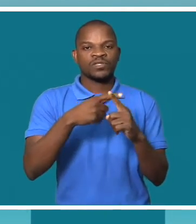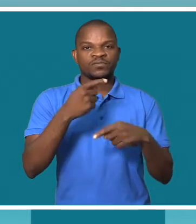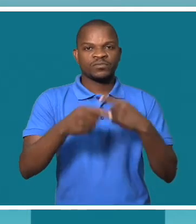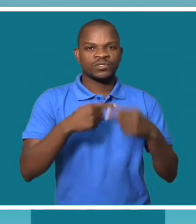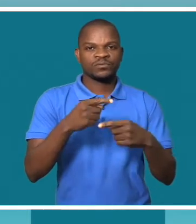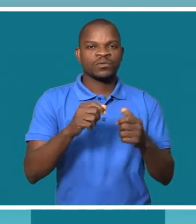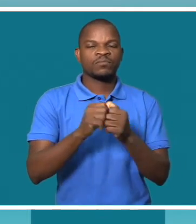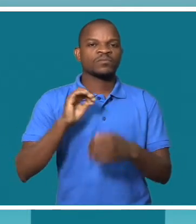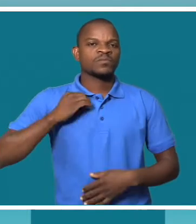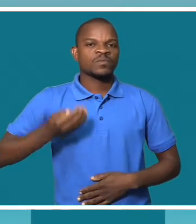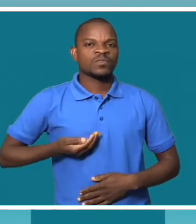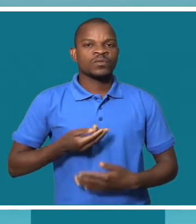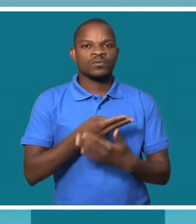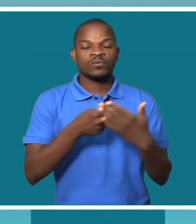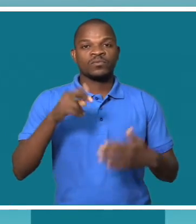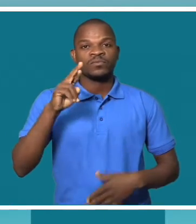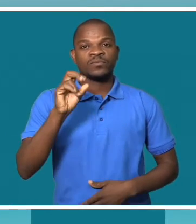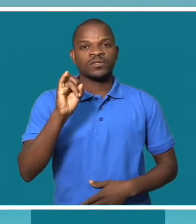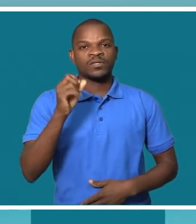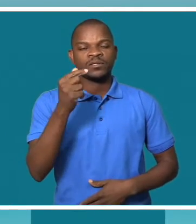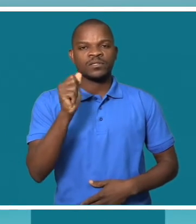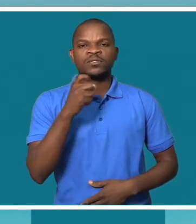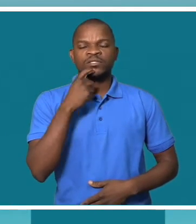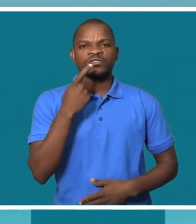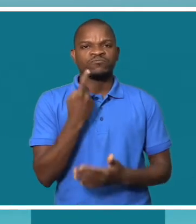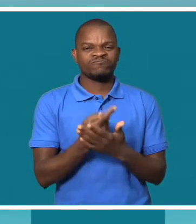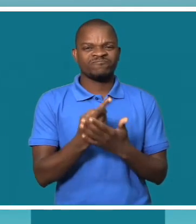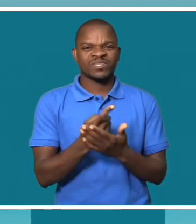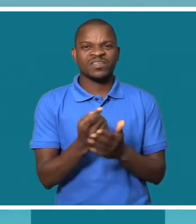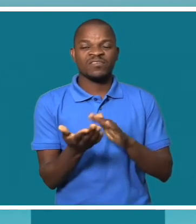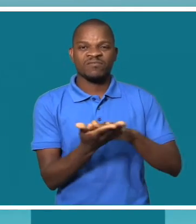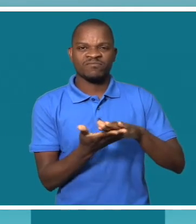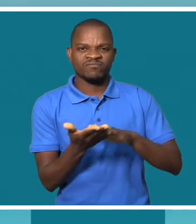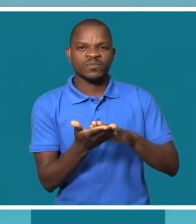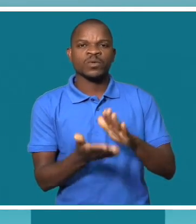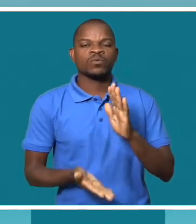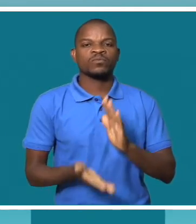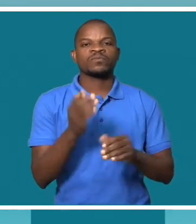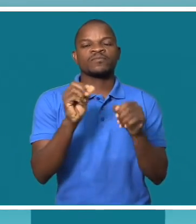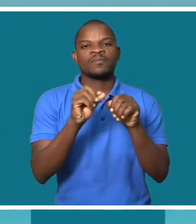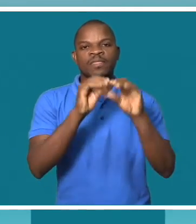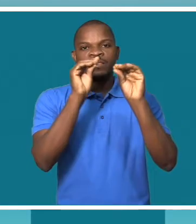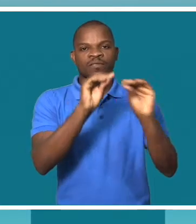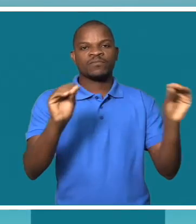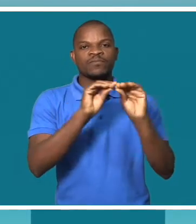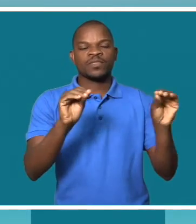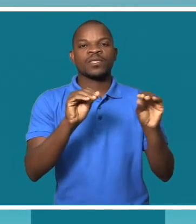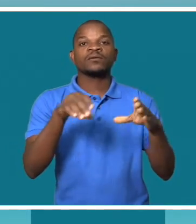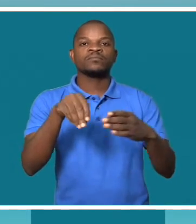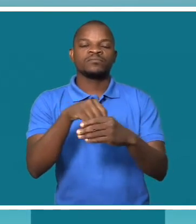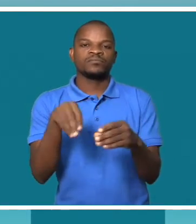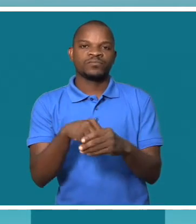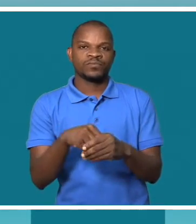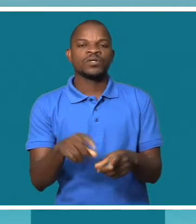necessário concentrar os esforços nesta primeira fase, na capacitação dos seus membros